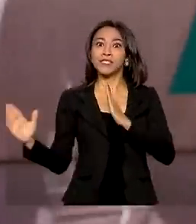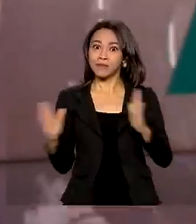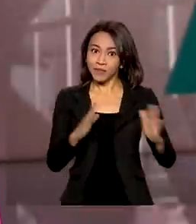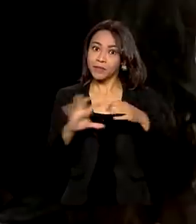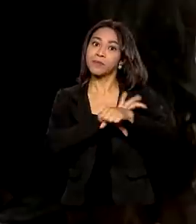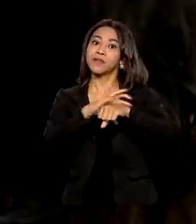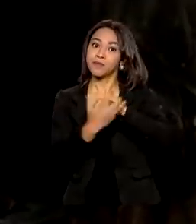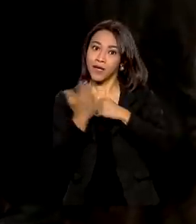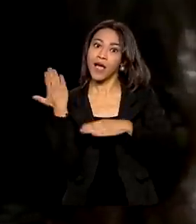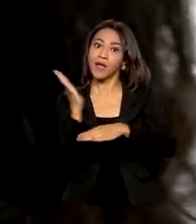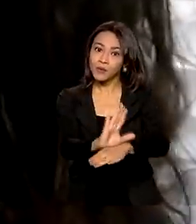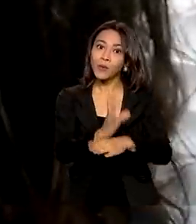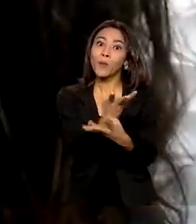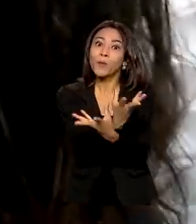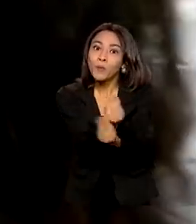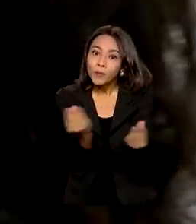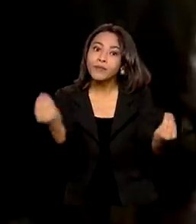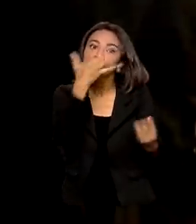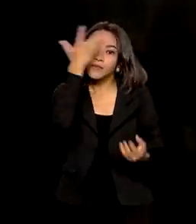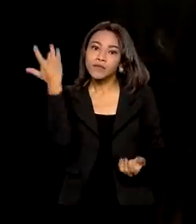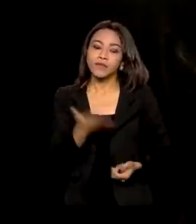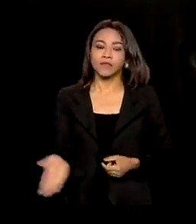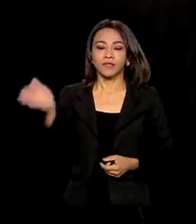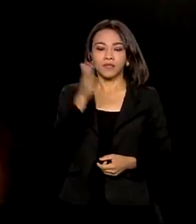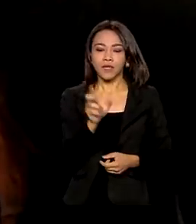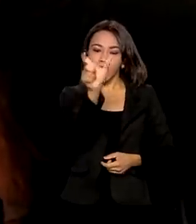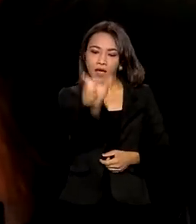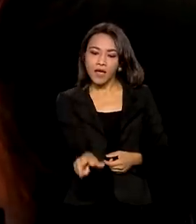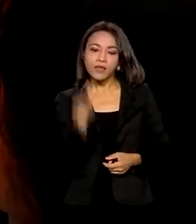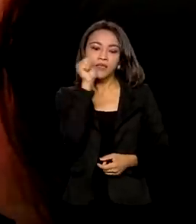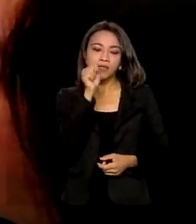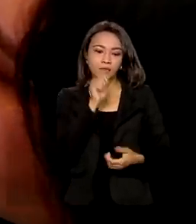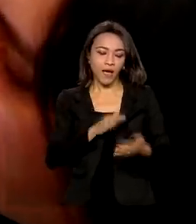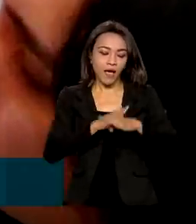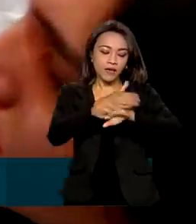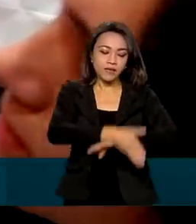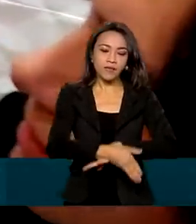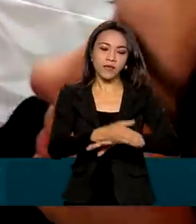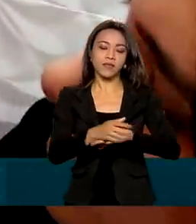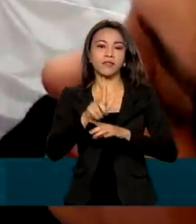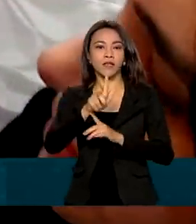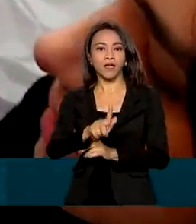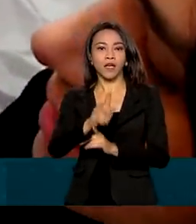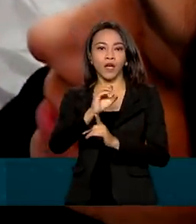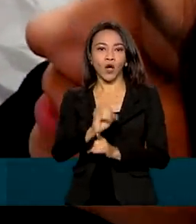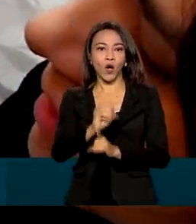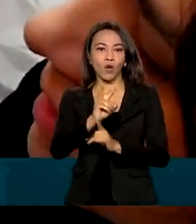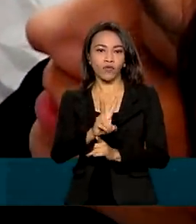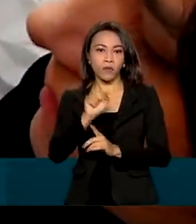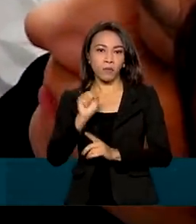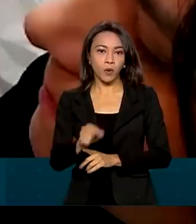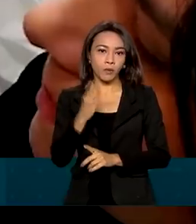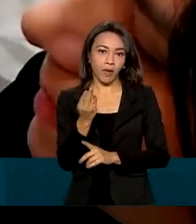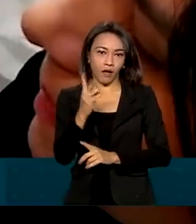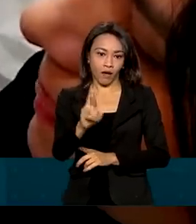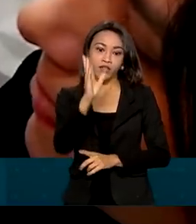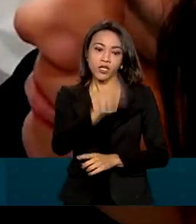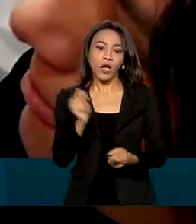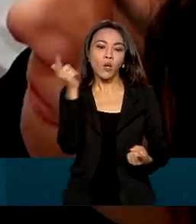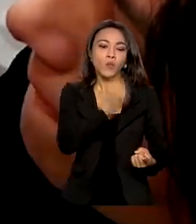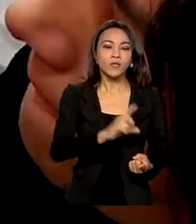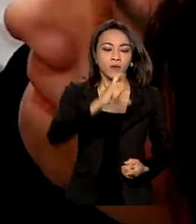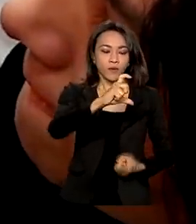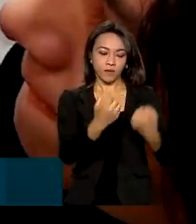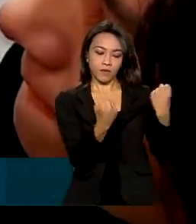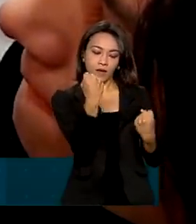gente. Pelo celular, Amanda acessa a plataforma gov.br. Ela já fez a carteira de motorista e